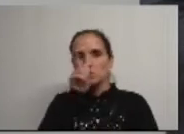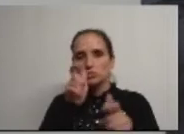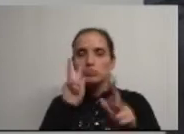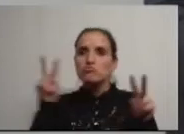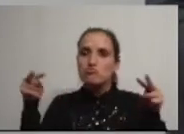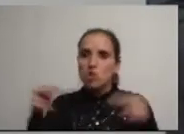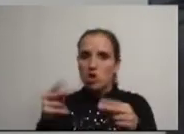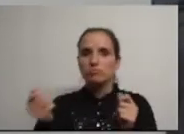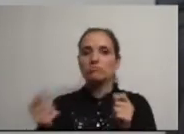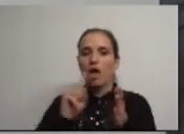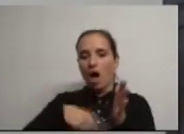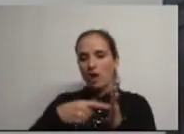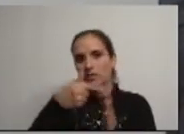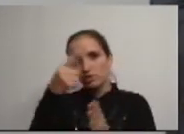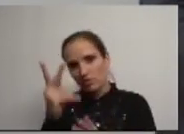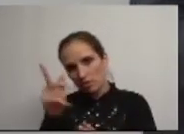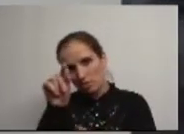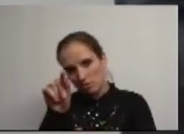pelo Agda TV.